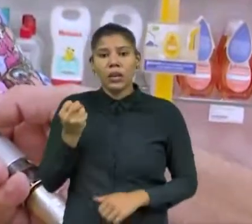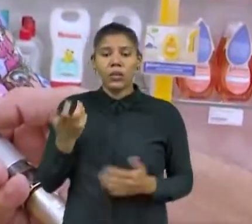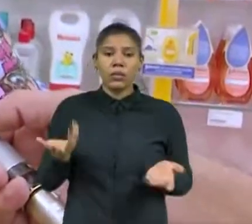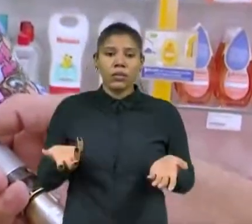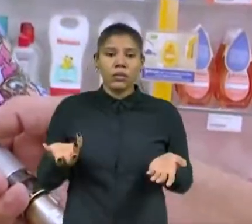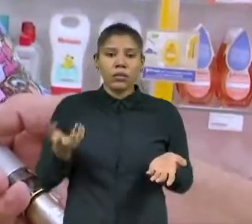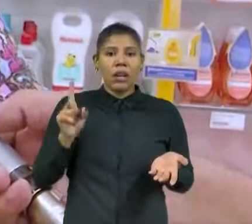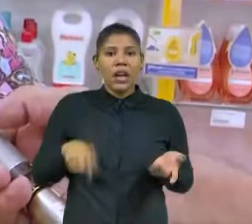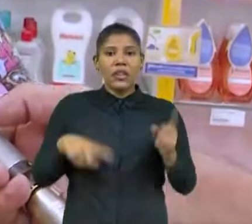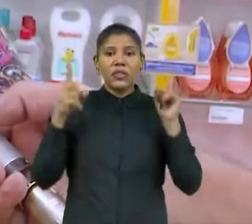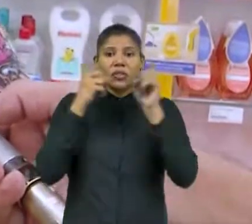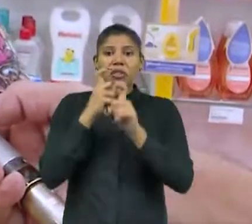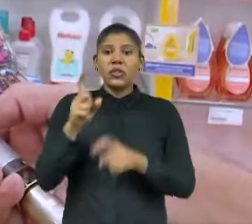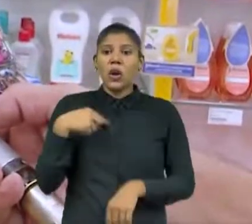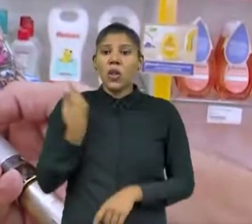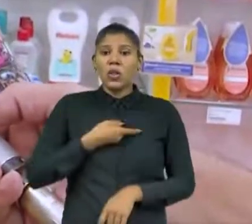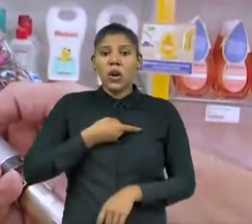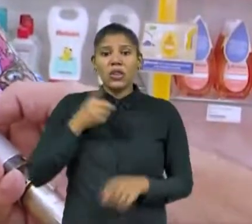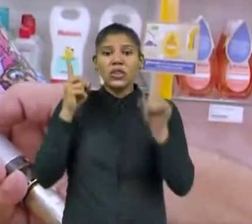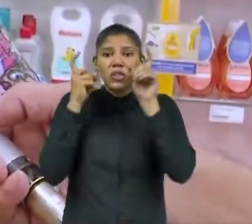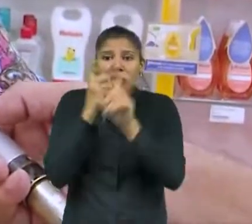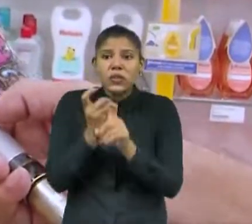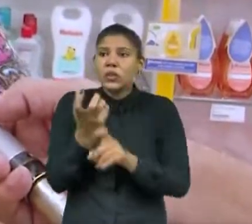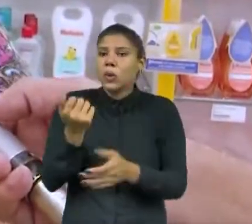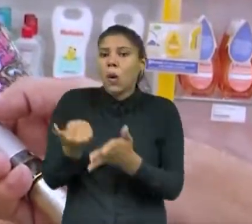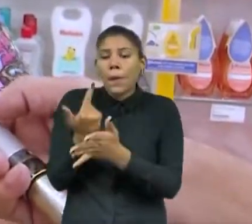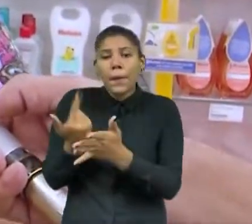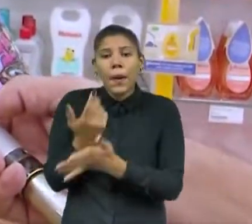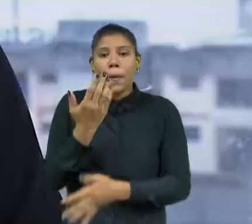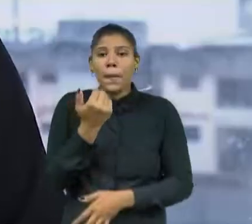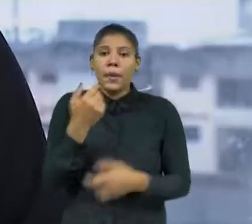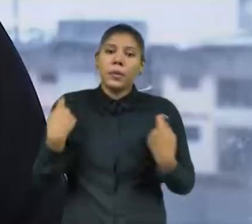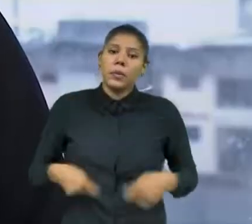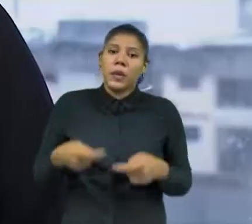a gente mal se alimenta porque é o jeito, né, e tem que economizar.